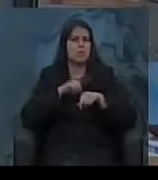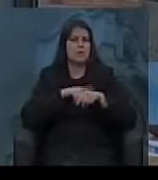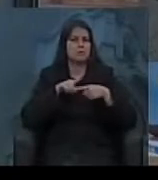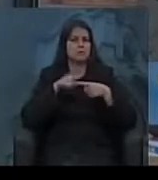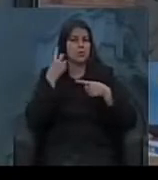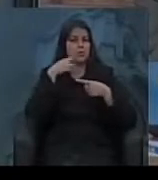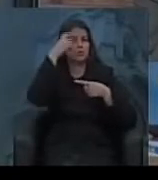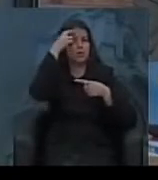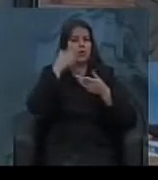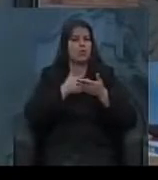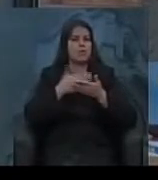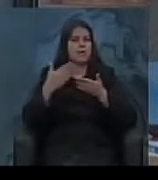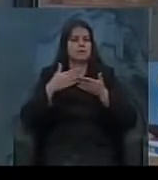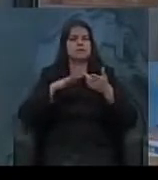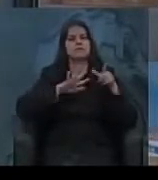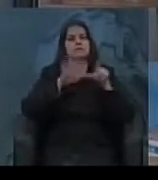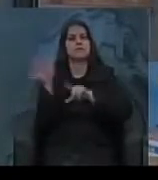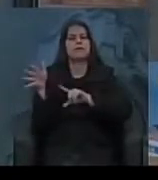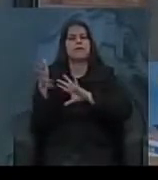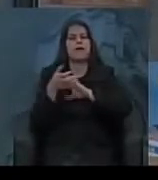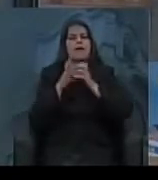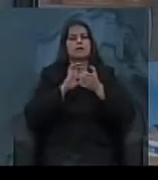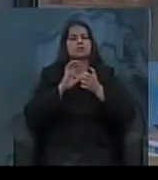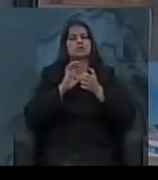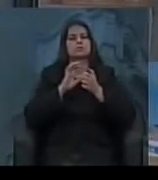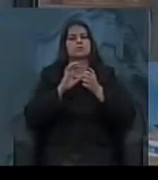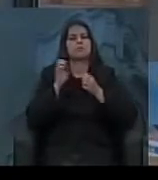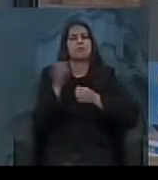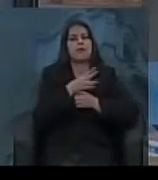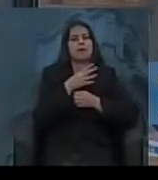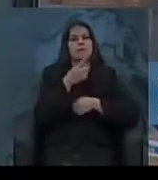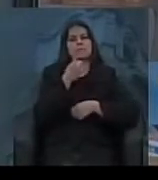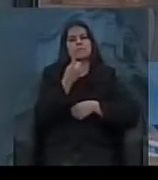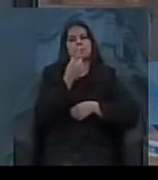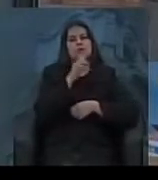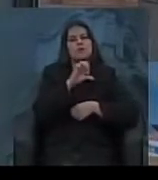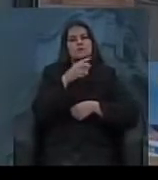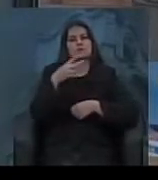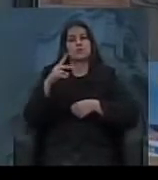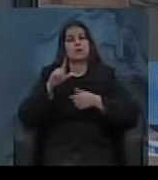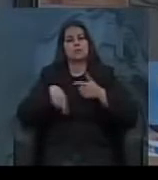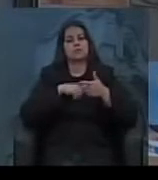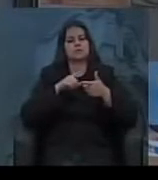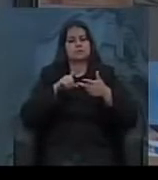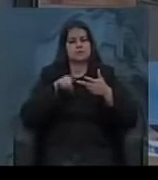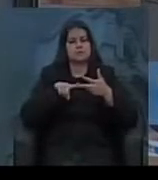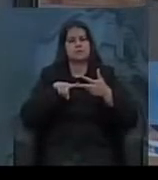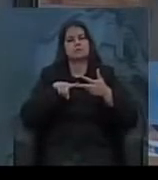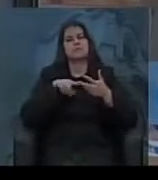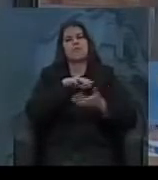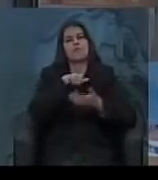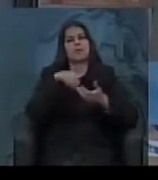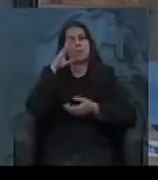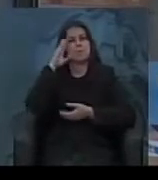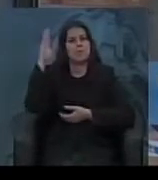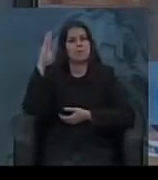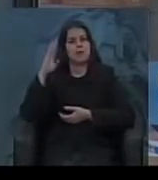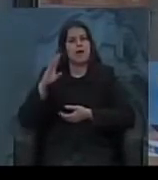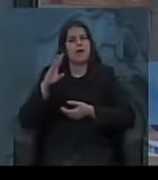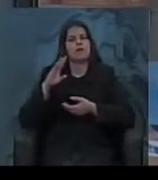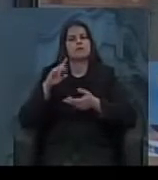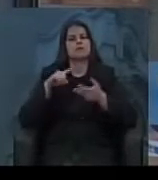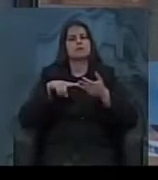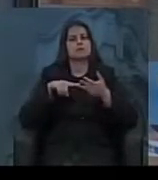vai ter ganhando força na Semana de Arte Moderna, em 1922, numa esfera mais militar, com o movimento tenentista, numa